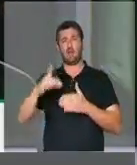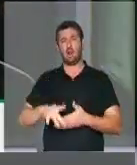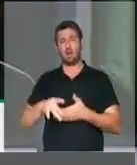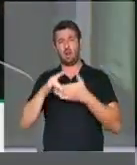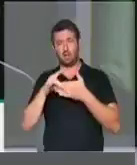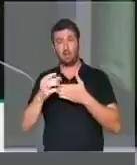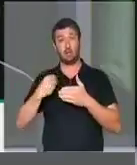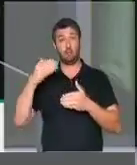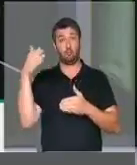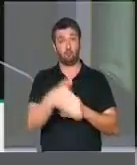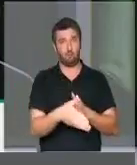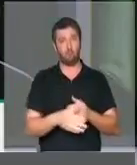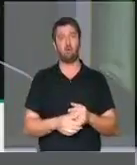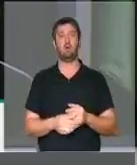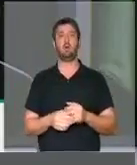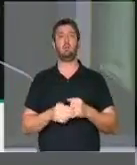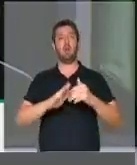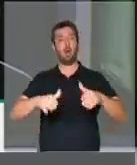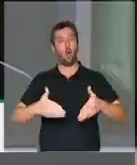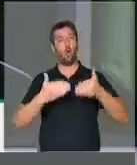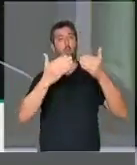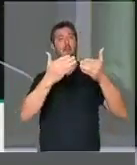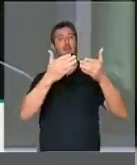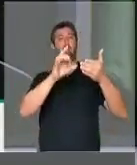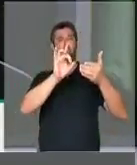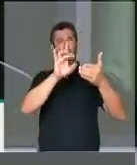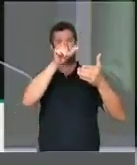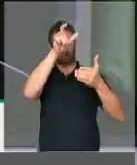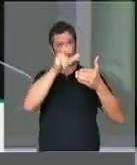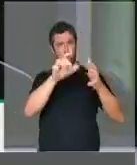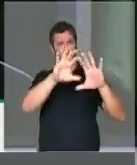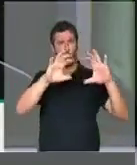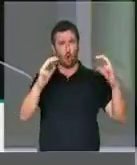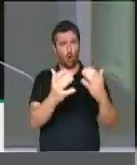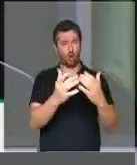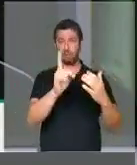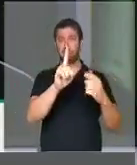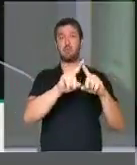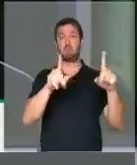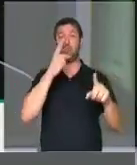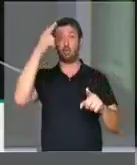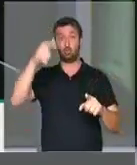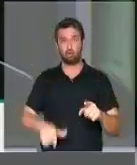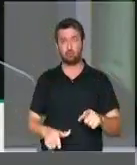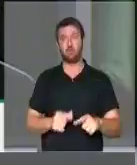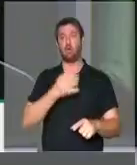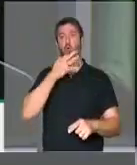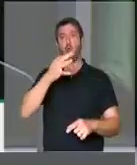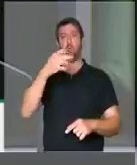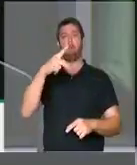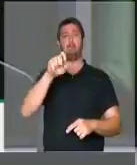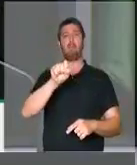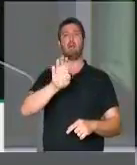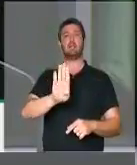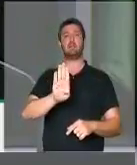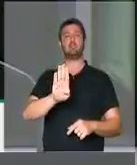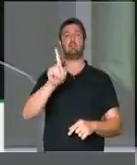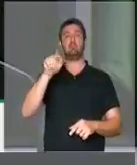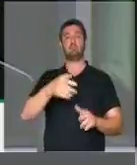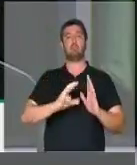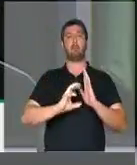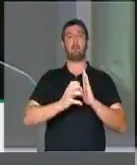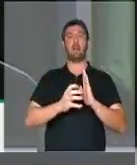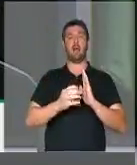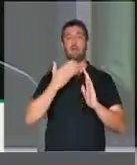lideranças que lá estiveram para prestigiar, não apenas o nosso congresso, mas para reafirmar a posição do PSB como um